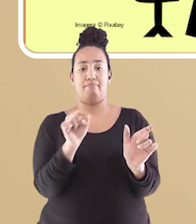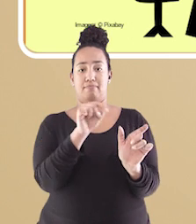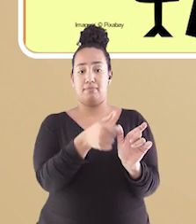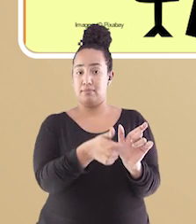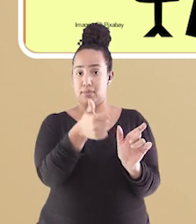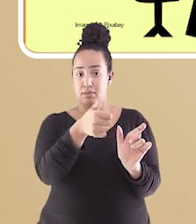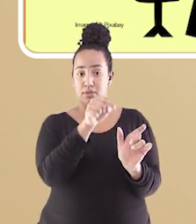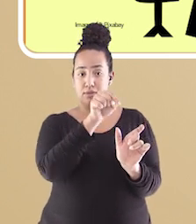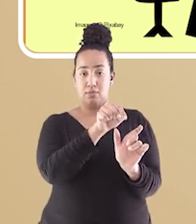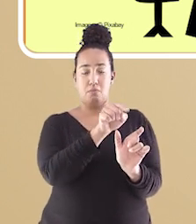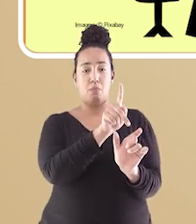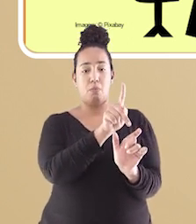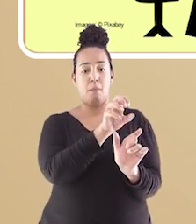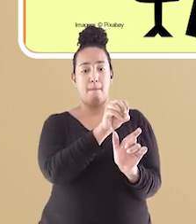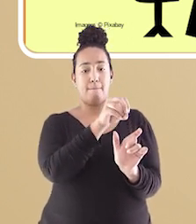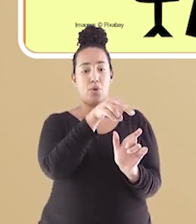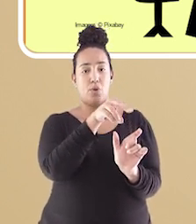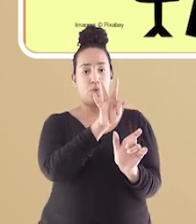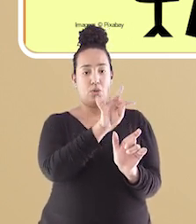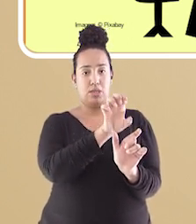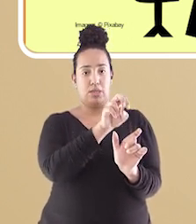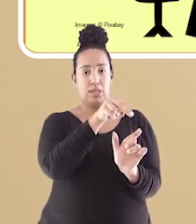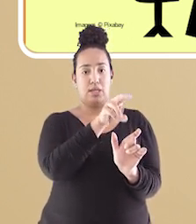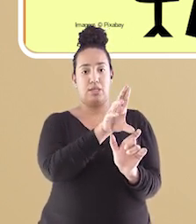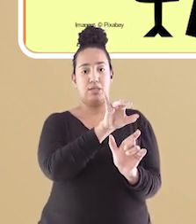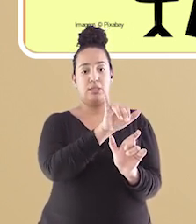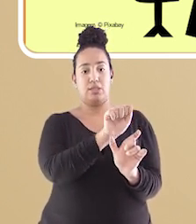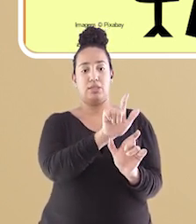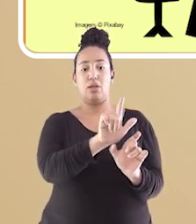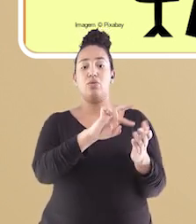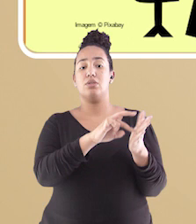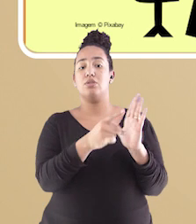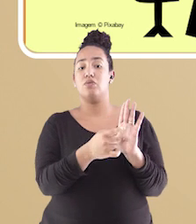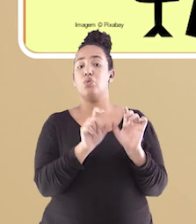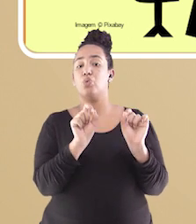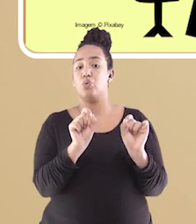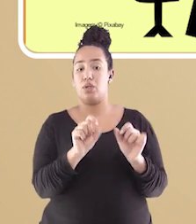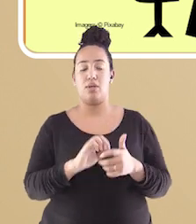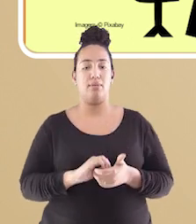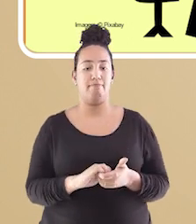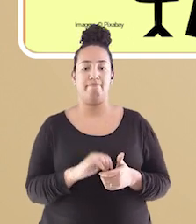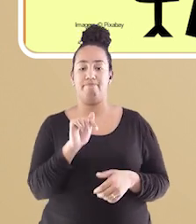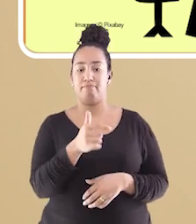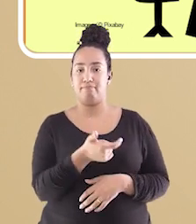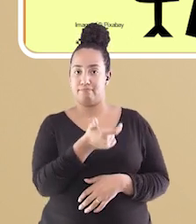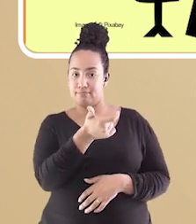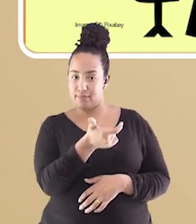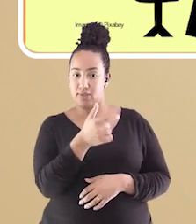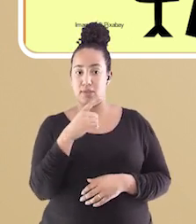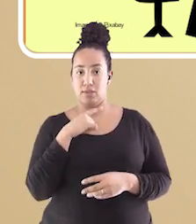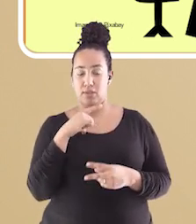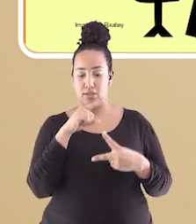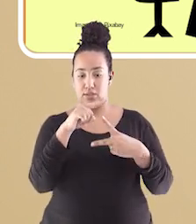Primeiro vamos verificar o significado de potencial. Podemos compreender essa